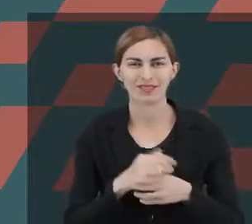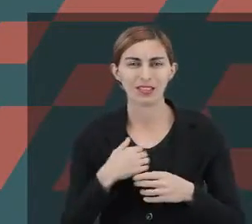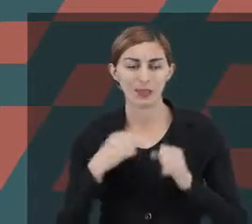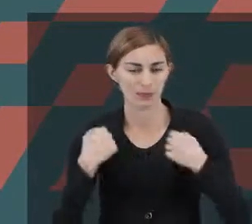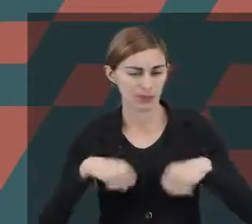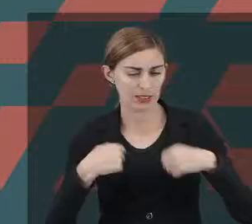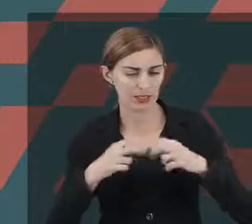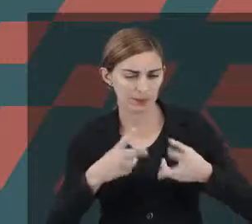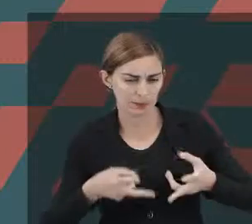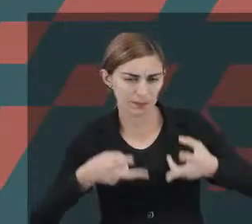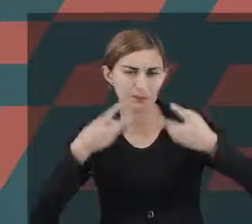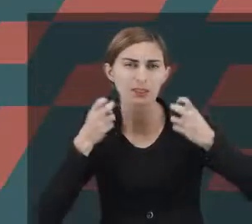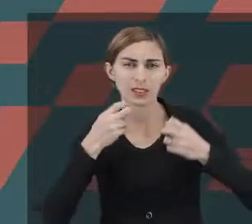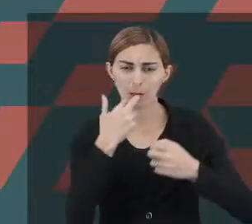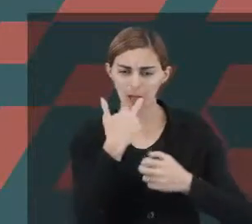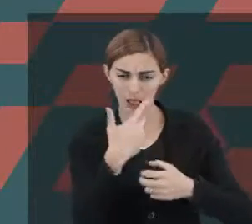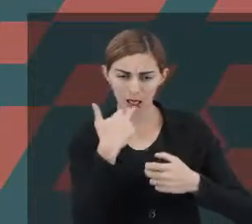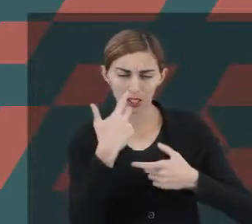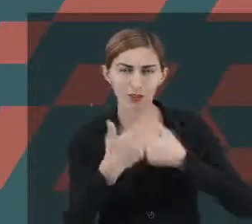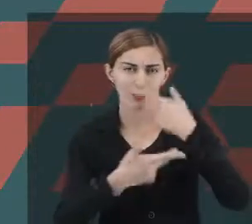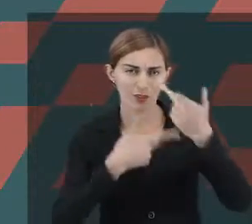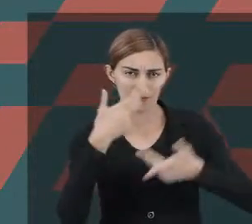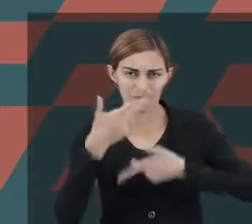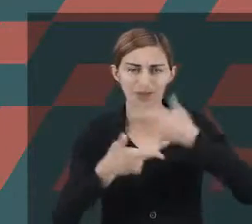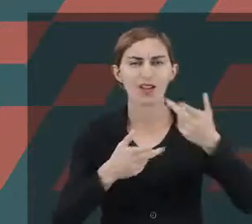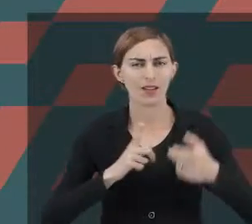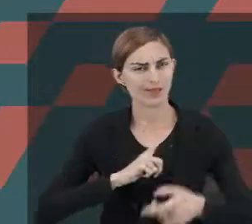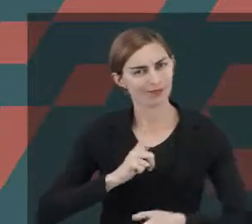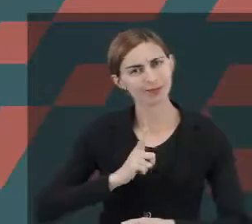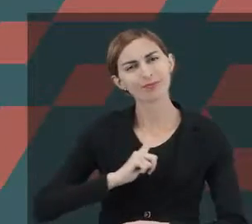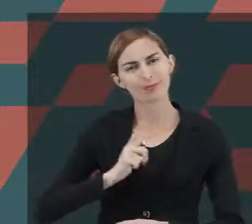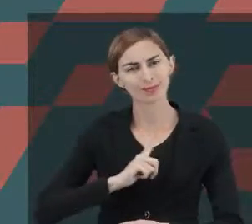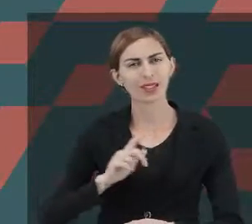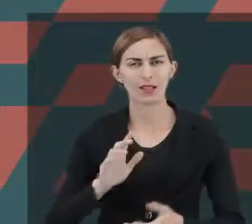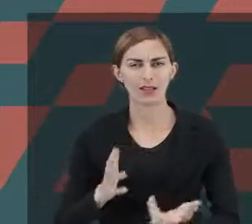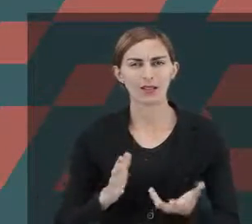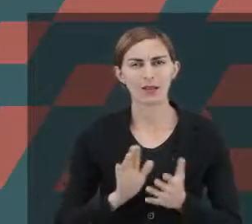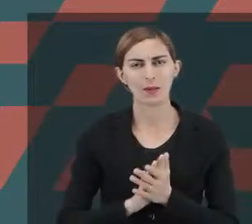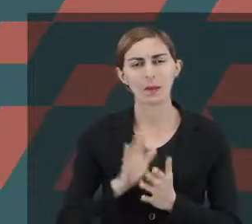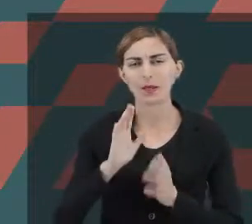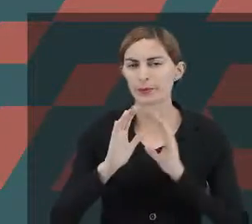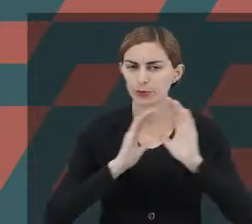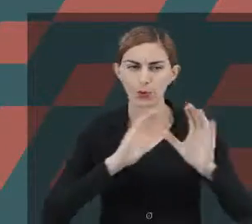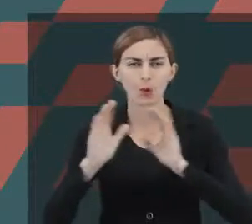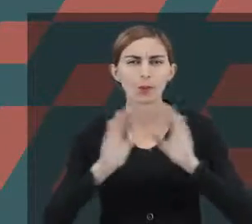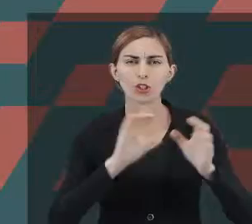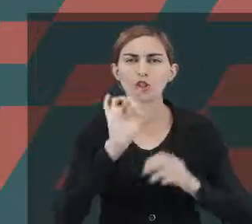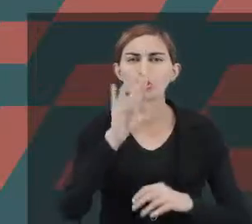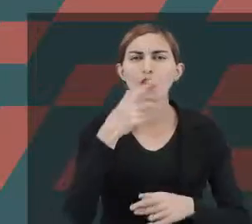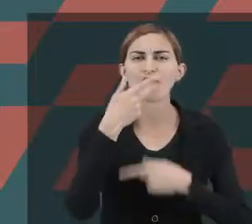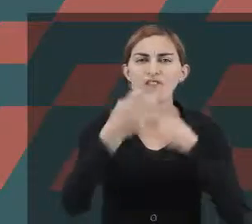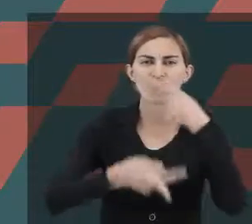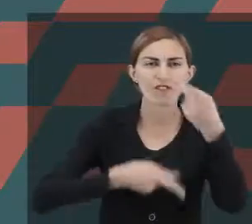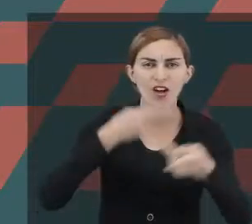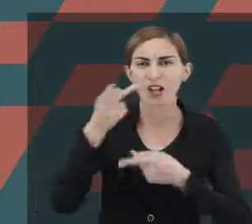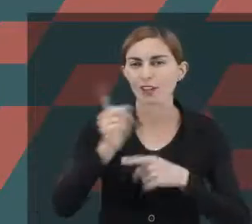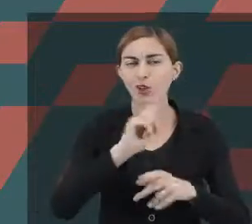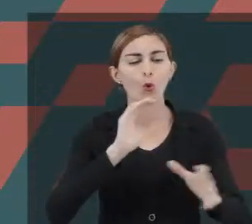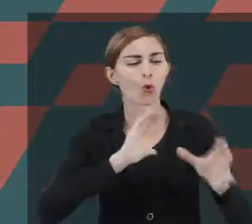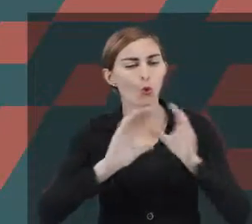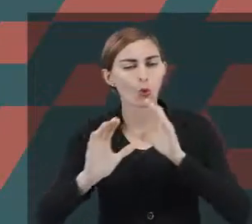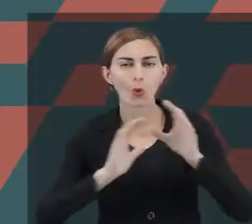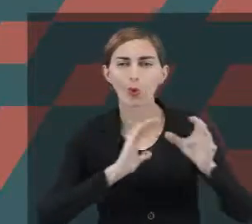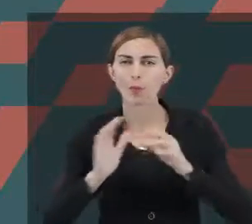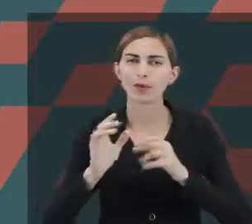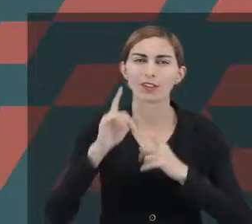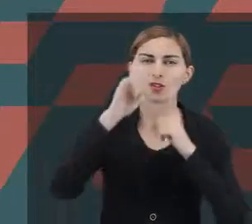Mas a gente precisa perceber que essa linguagem existe. Apesar de quando a gente não só se comunica através da fala. A gente se